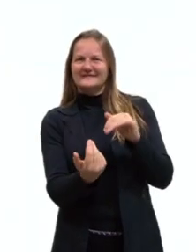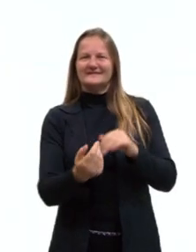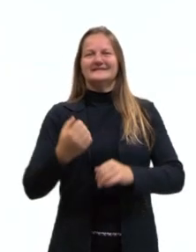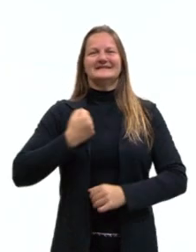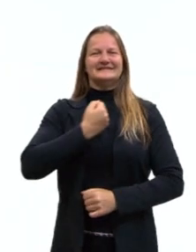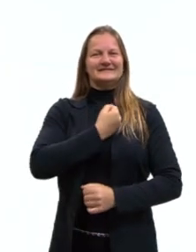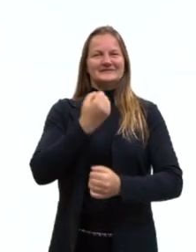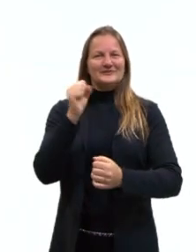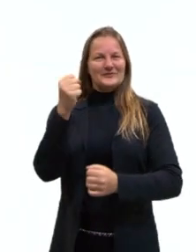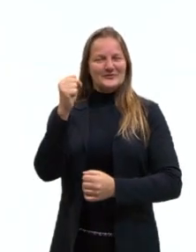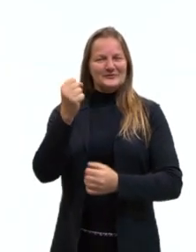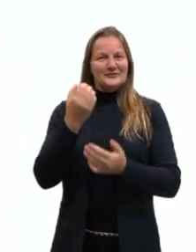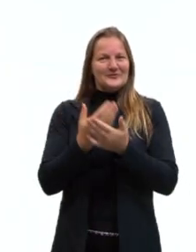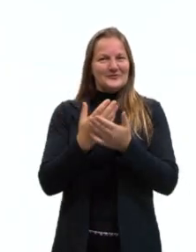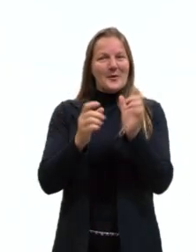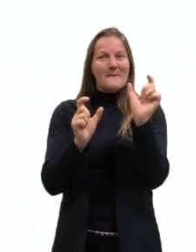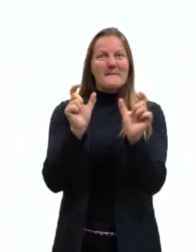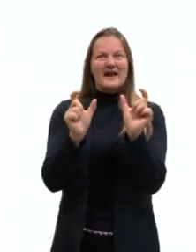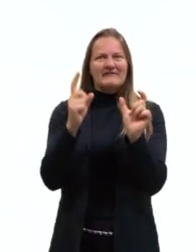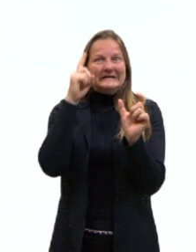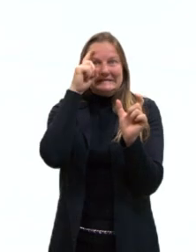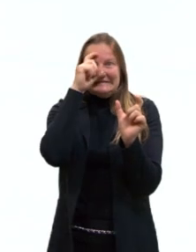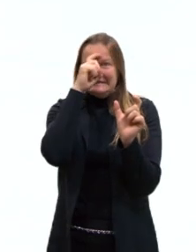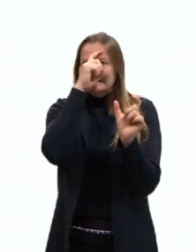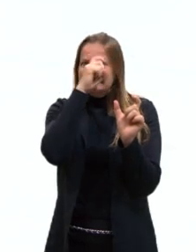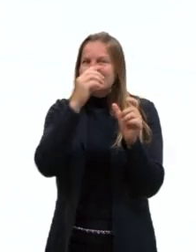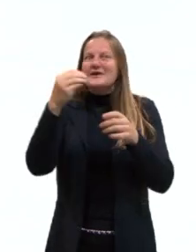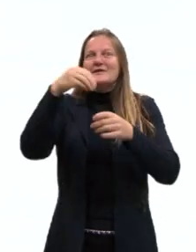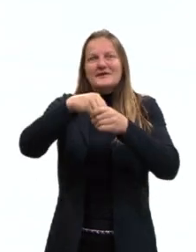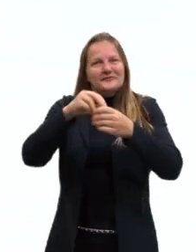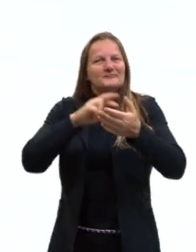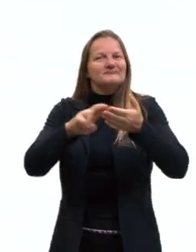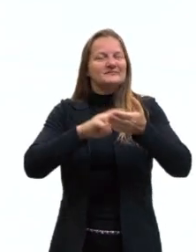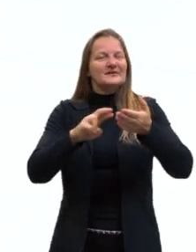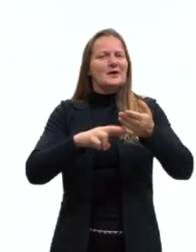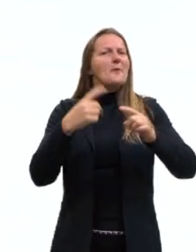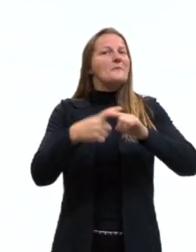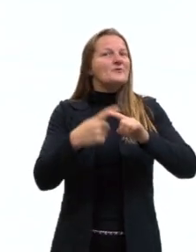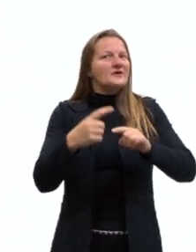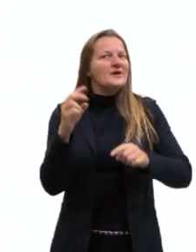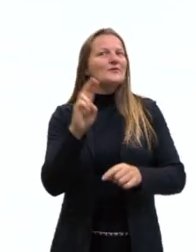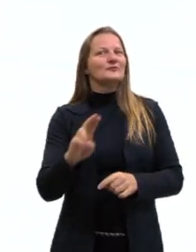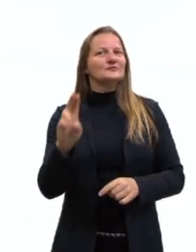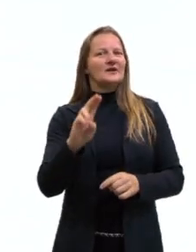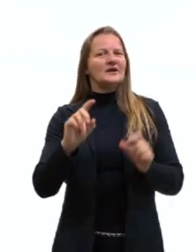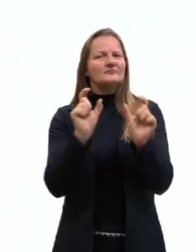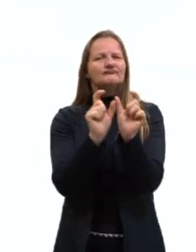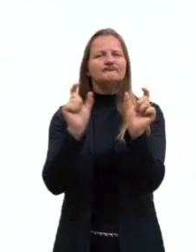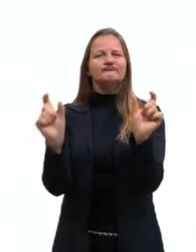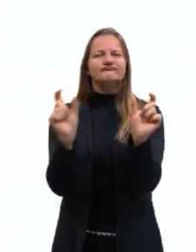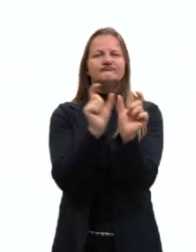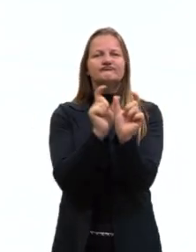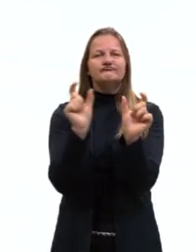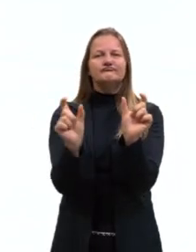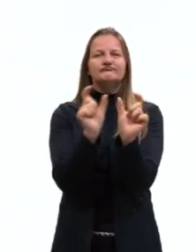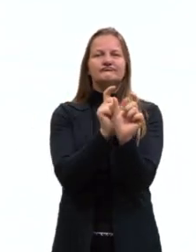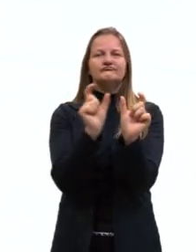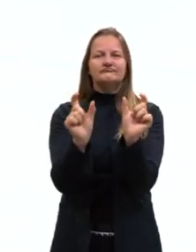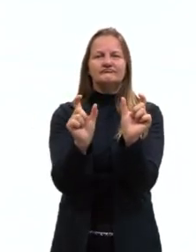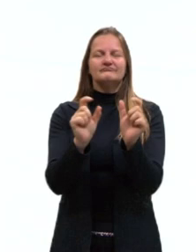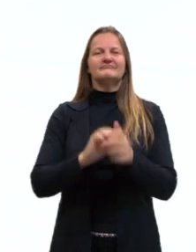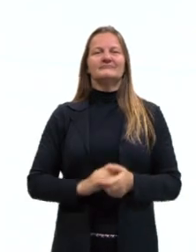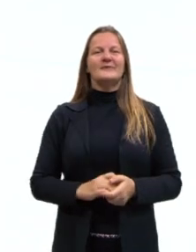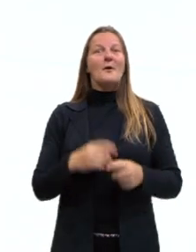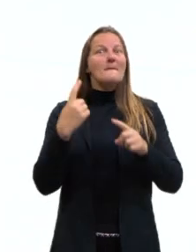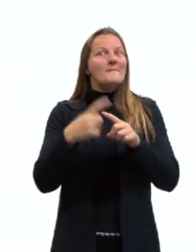número 8 hoje, palavras difíceis na redação, por que usar sinônimos? E aí,